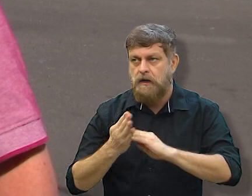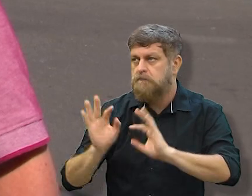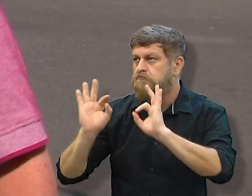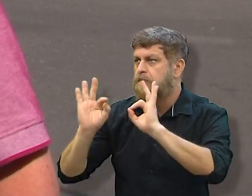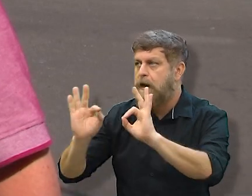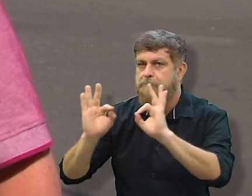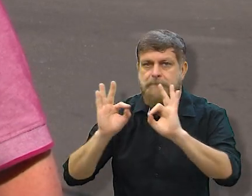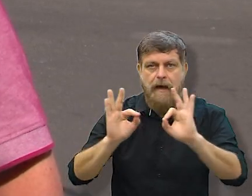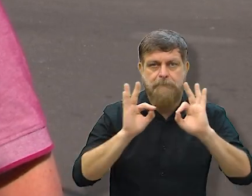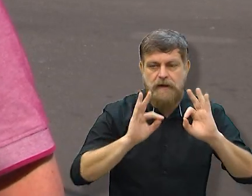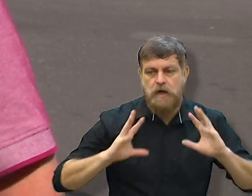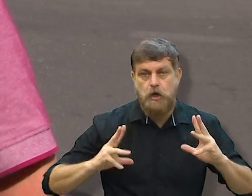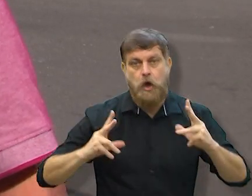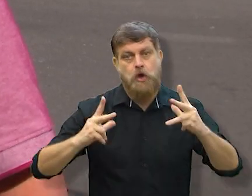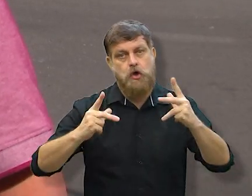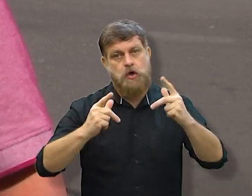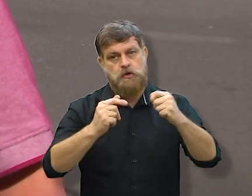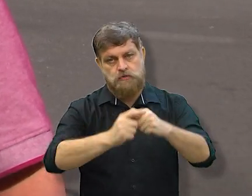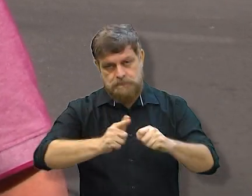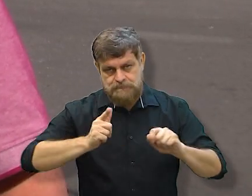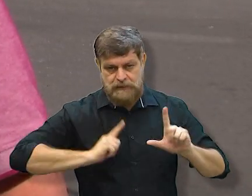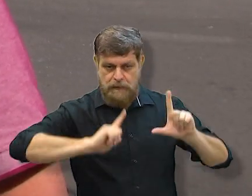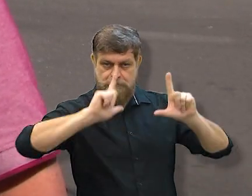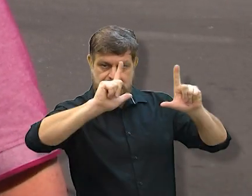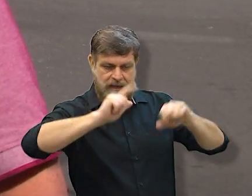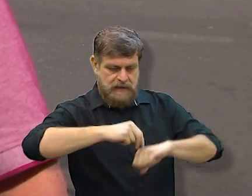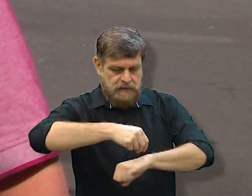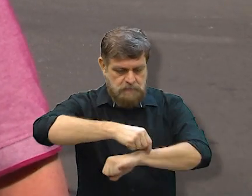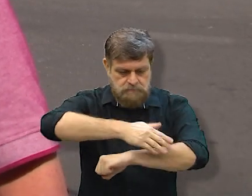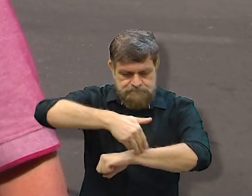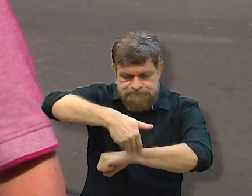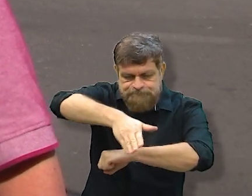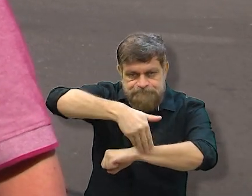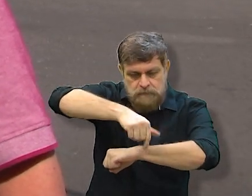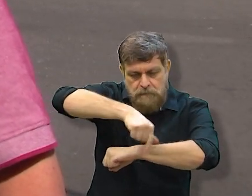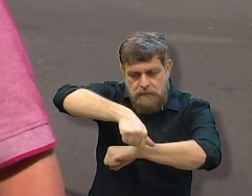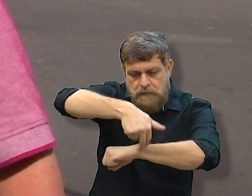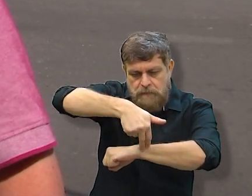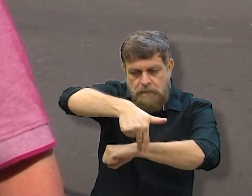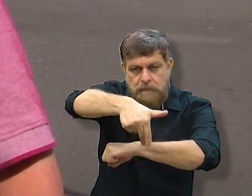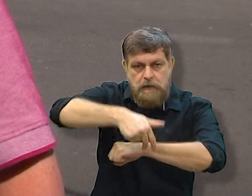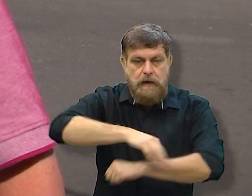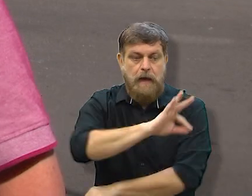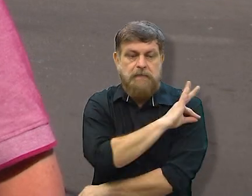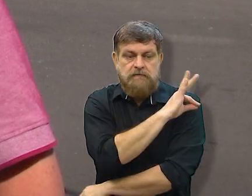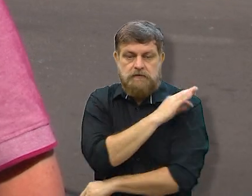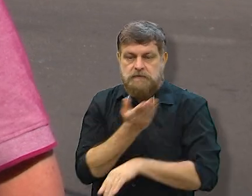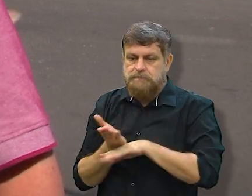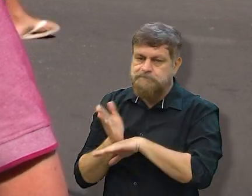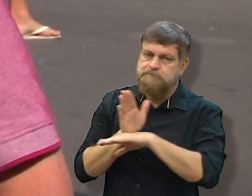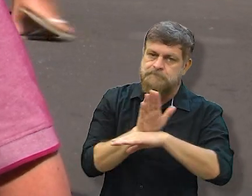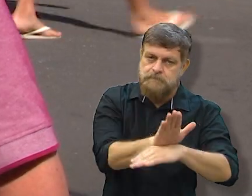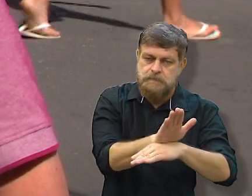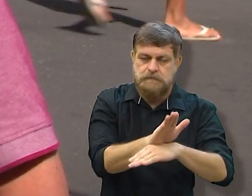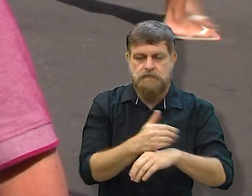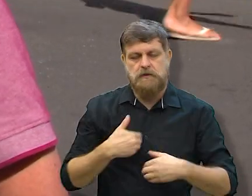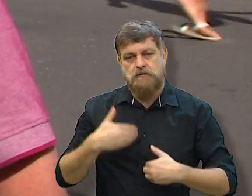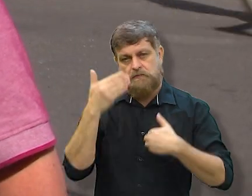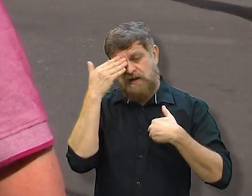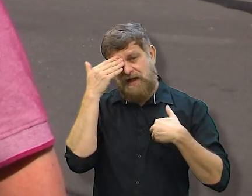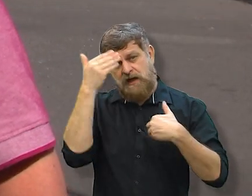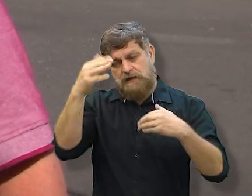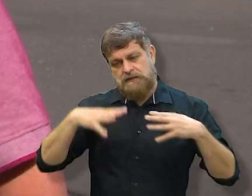O bairro todo está revitalizando o bairro todo, está sinalizando ele todo. A Indec está fazendo um trabalho prefeito aqui, a prefeitura também está ajudando.